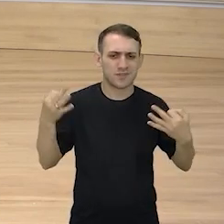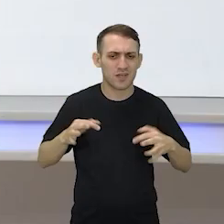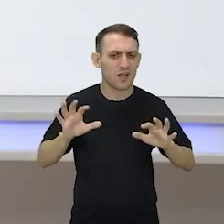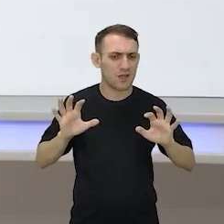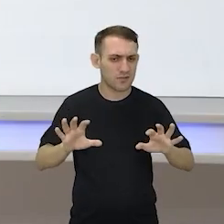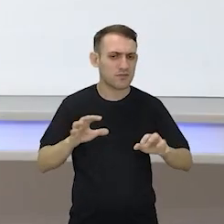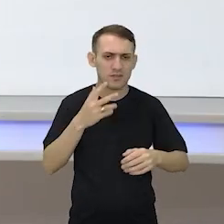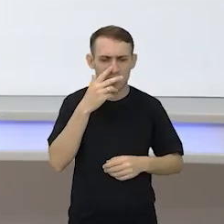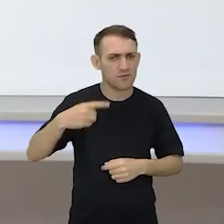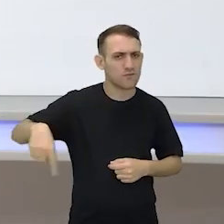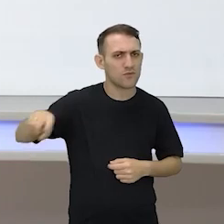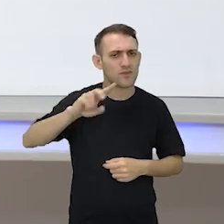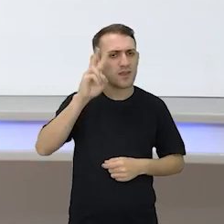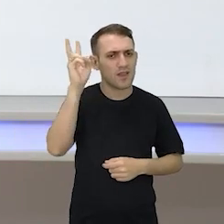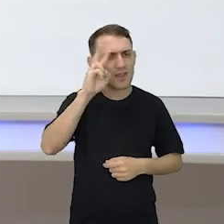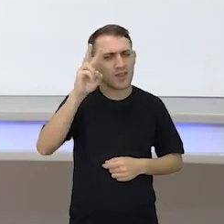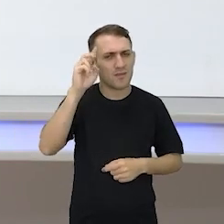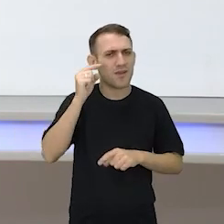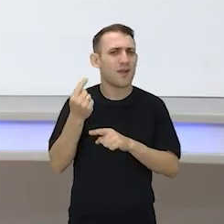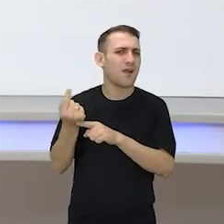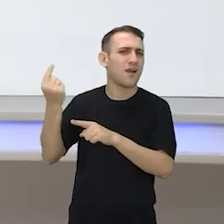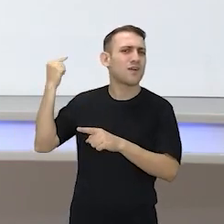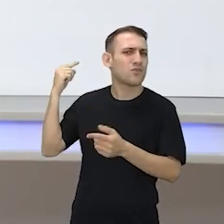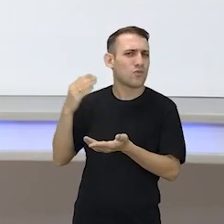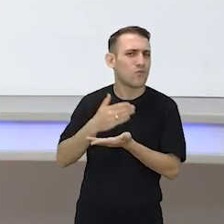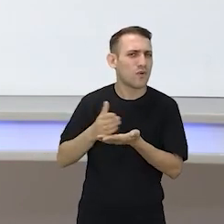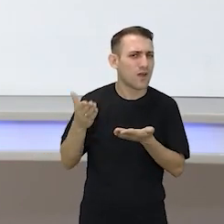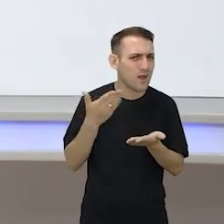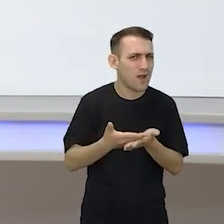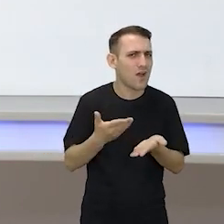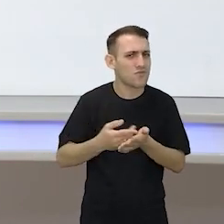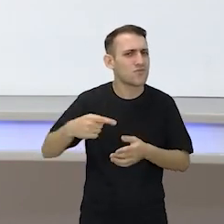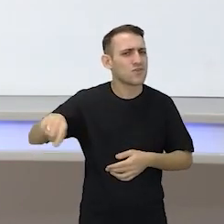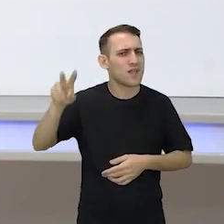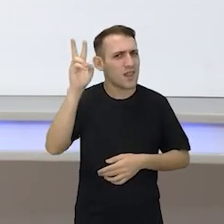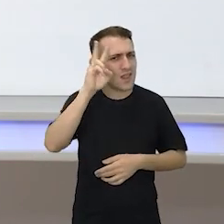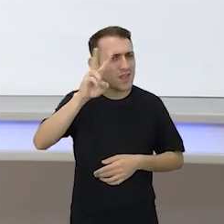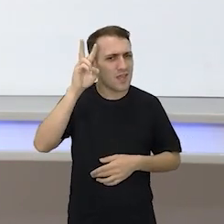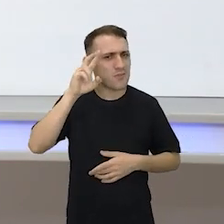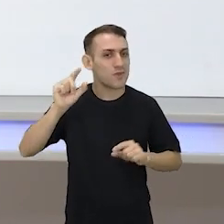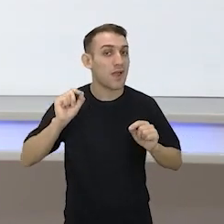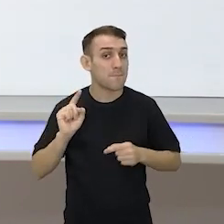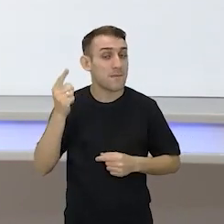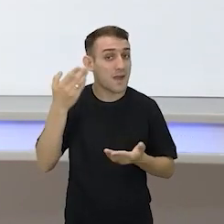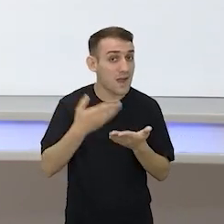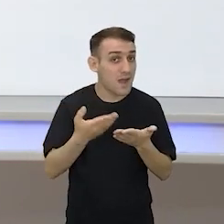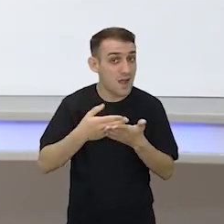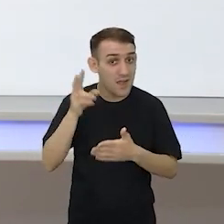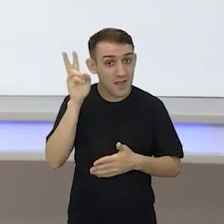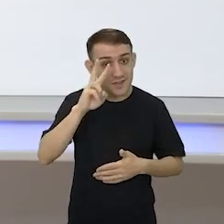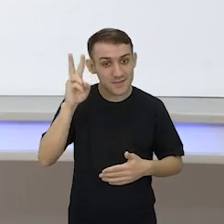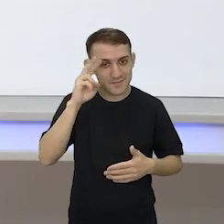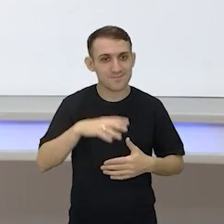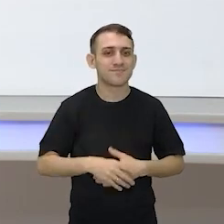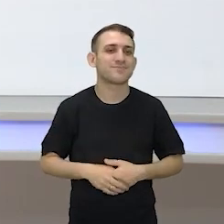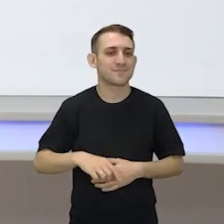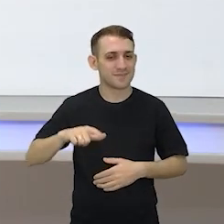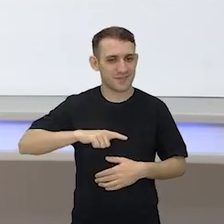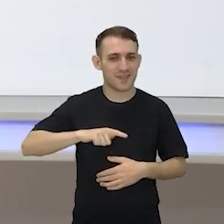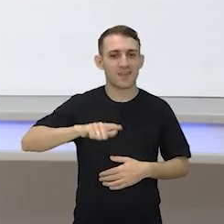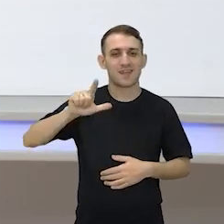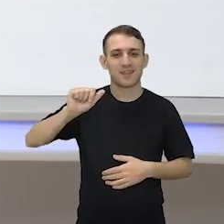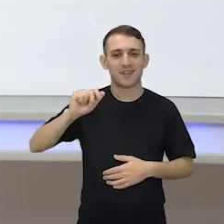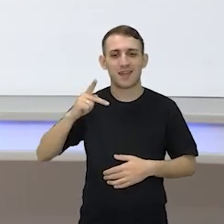Será que você lembra desde o comecinho as nossas aulas? Será que você lembra da nossa primeira aula? Pegue aí o seu lapbook.